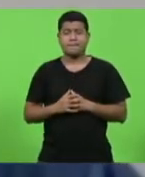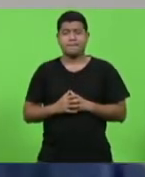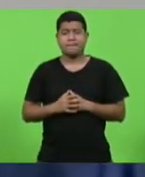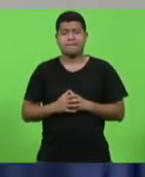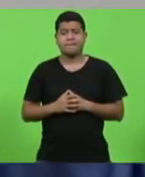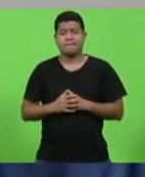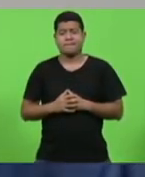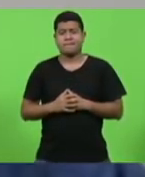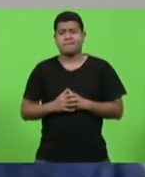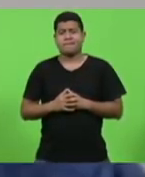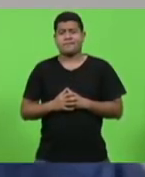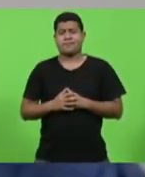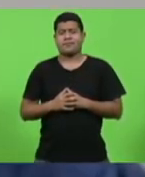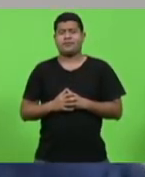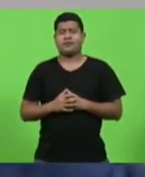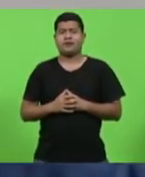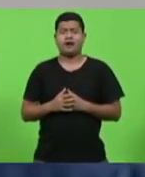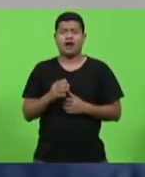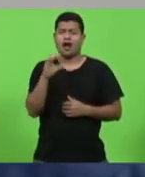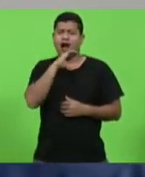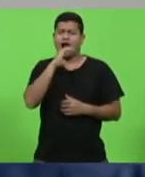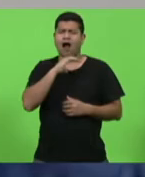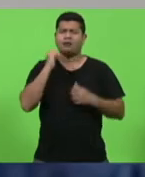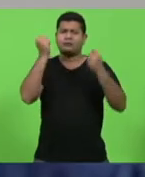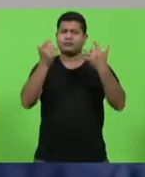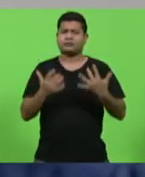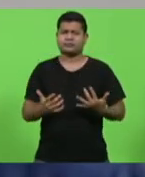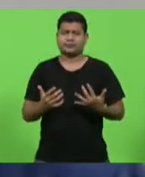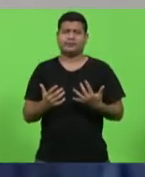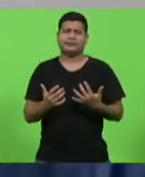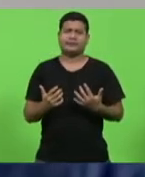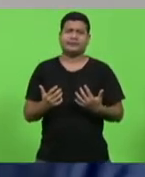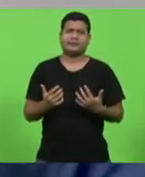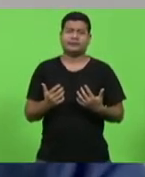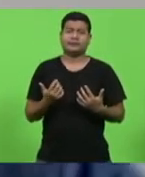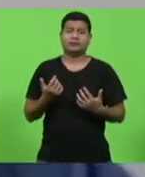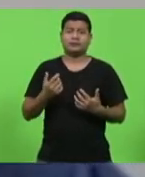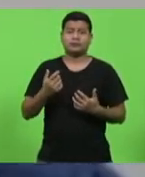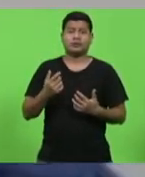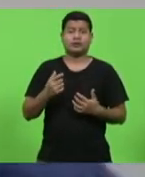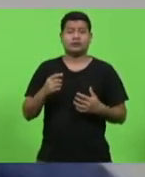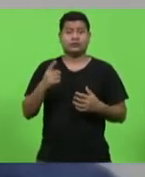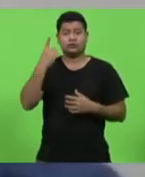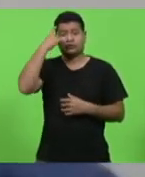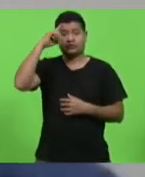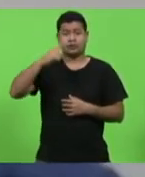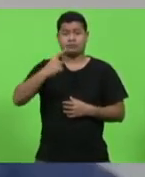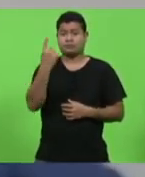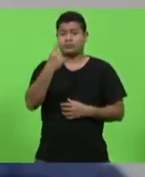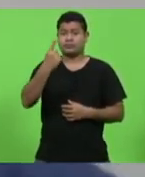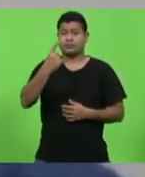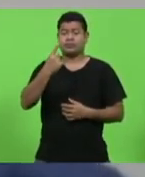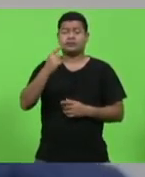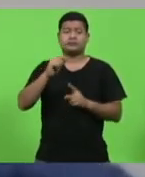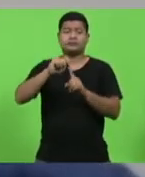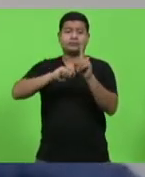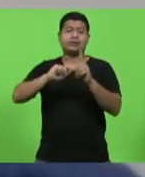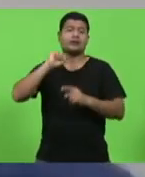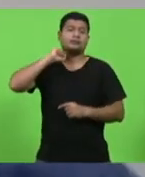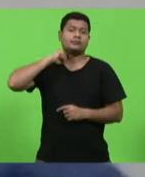ponderações, porque nós no próximo dia primeiro de maio,